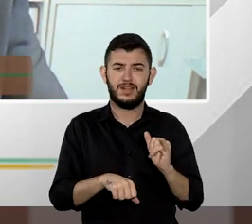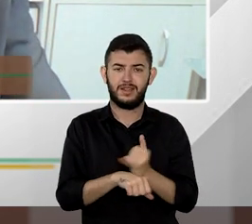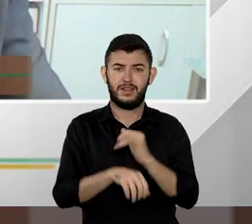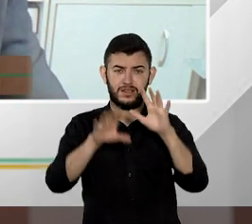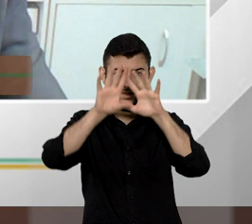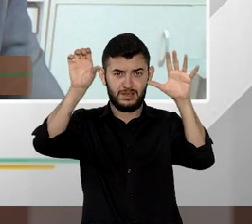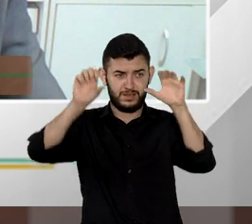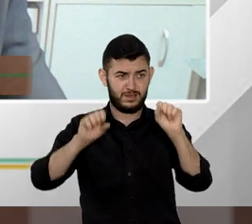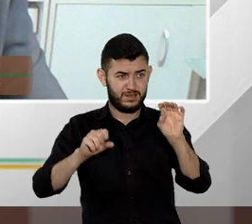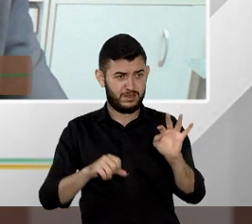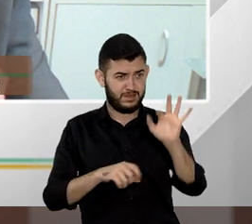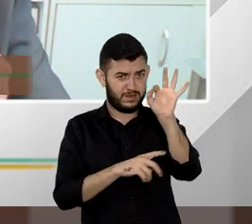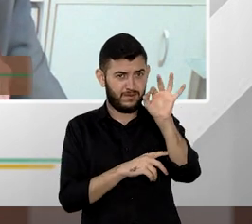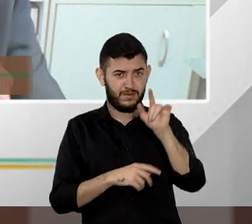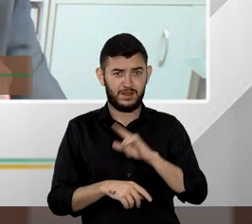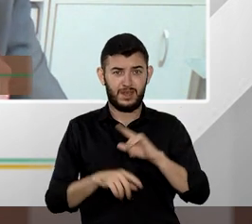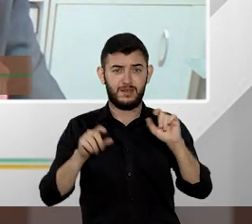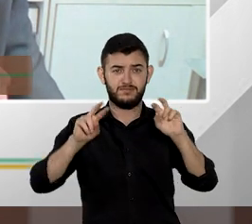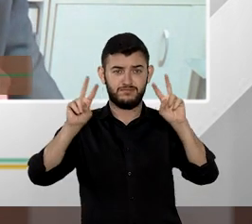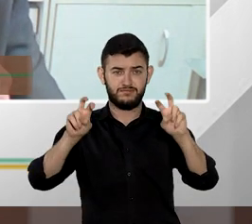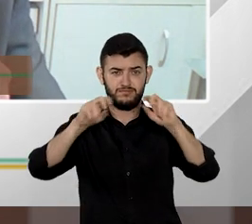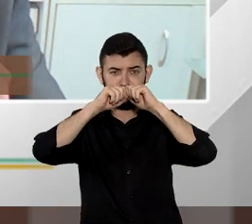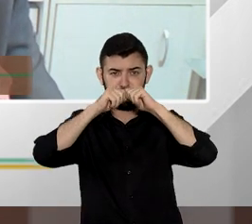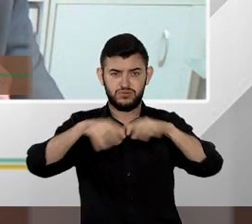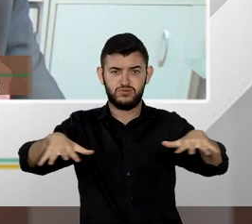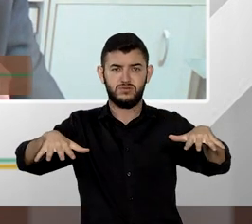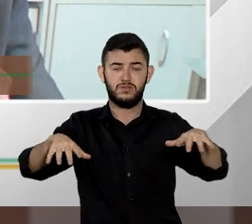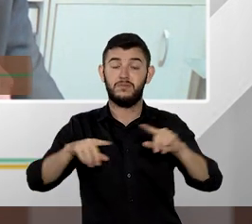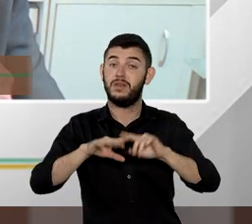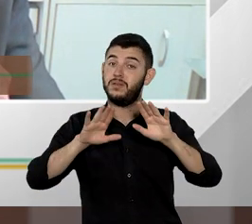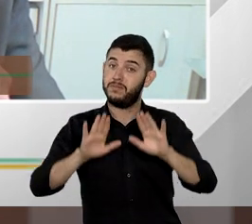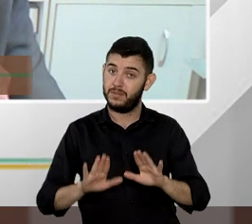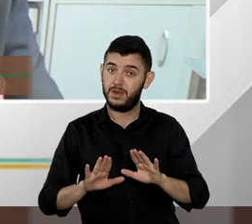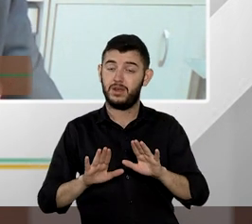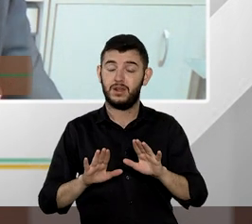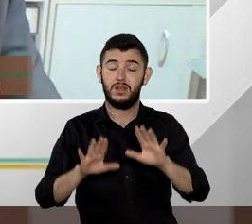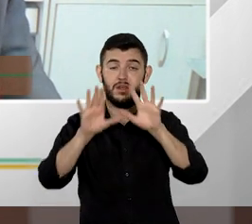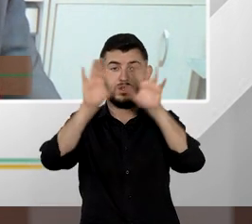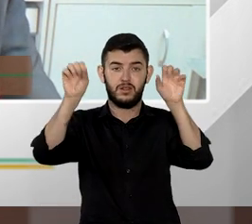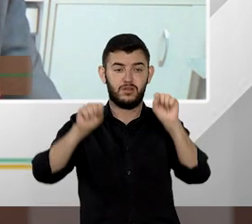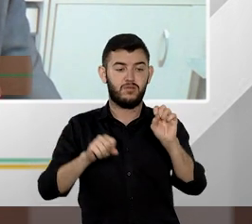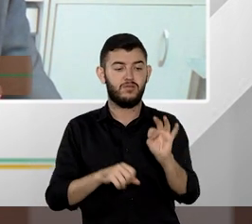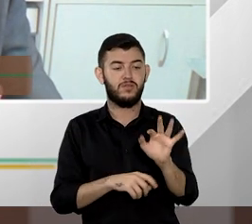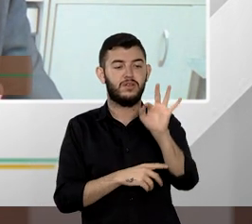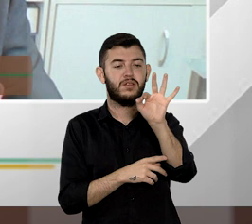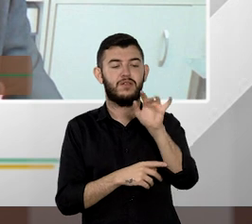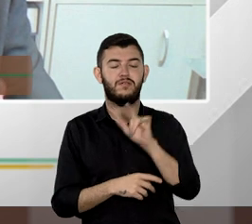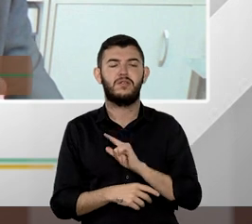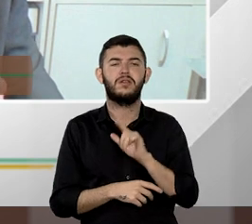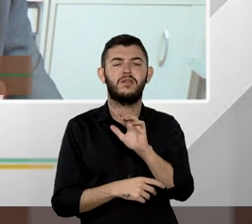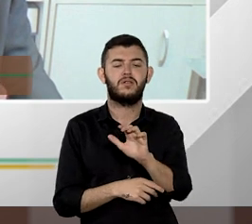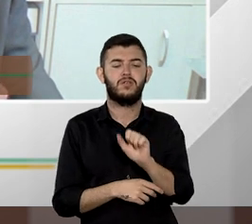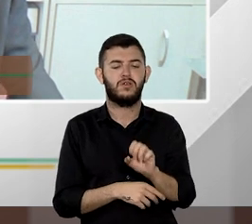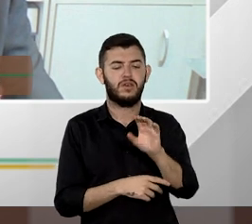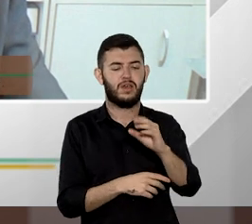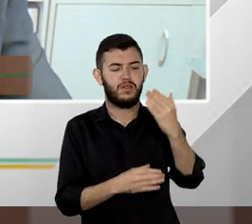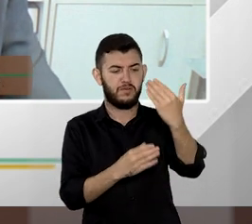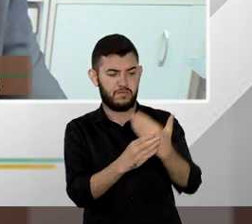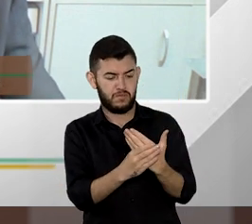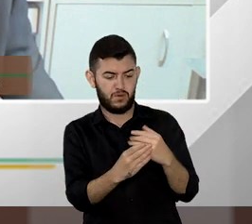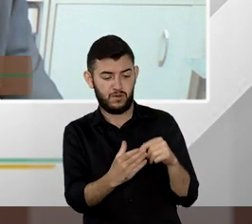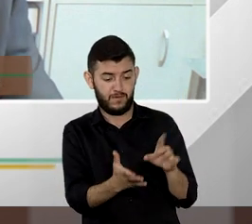no Supremo apesar de ser possível a negativa de repercussão geral para o caso concreto no